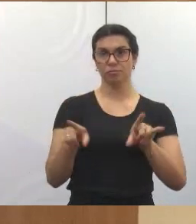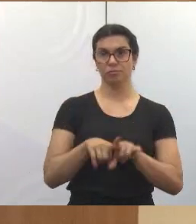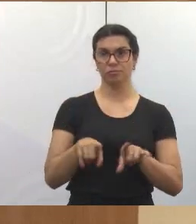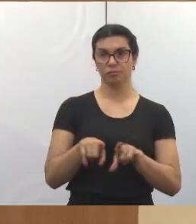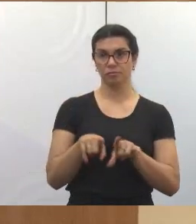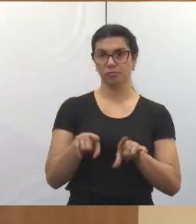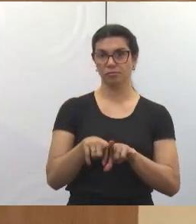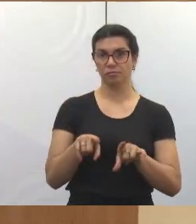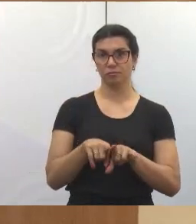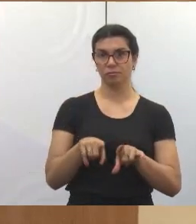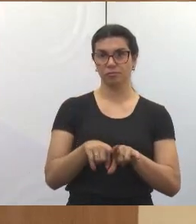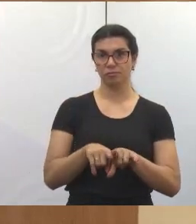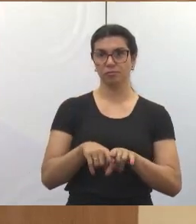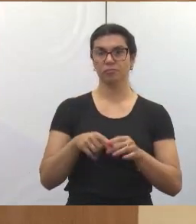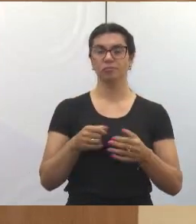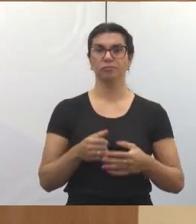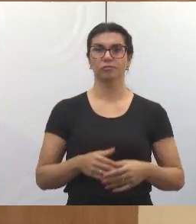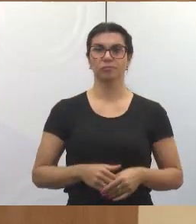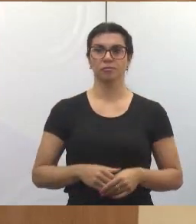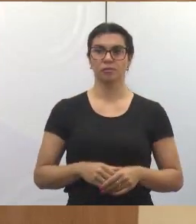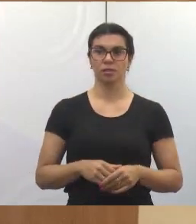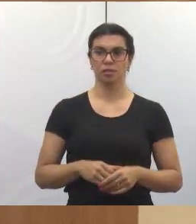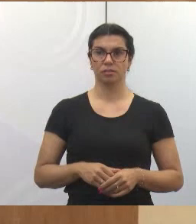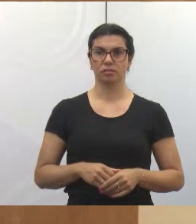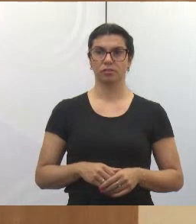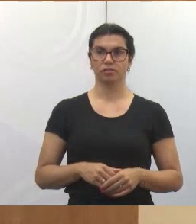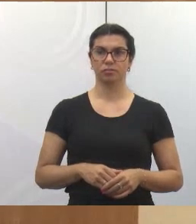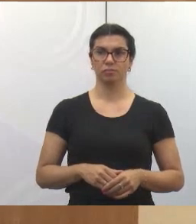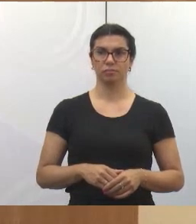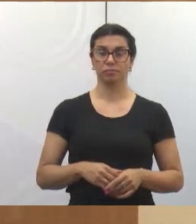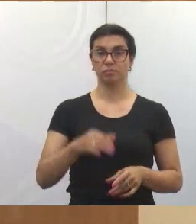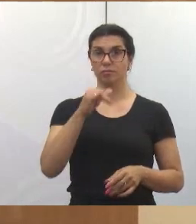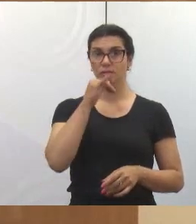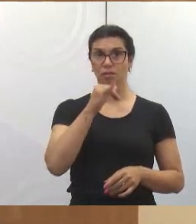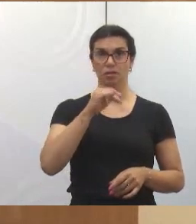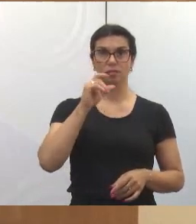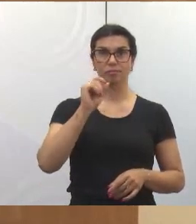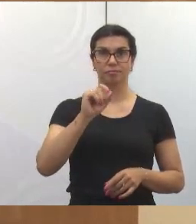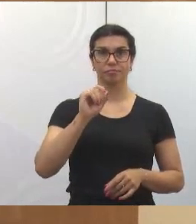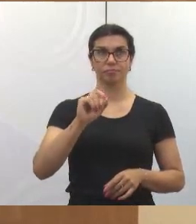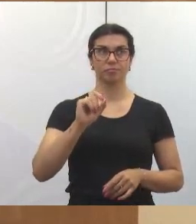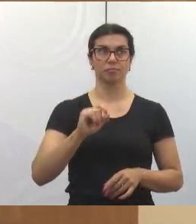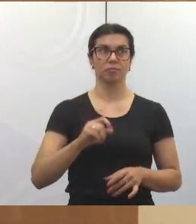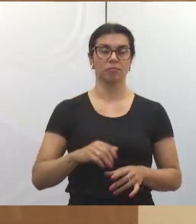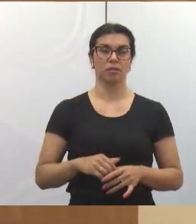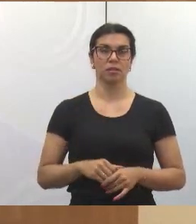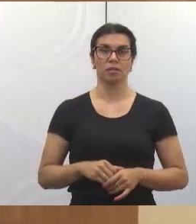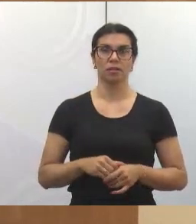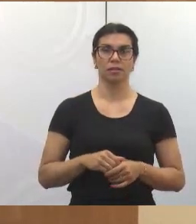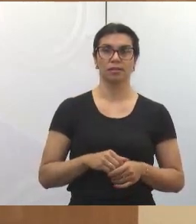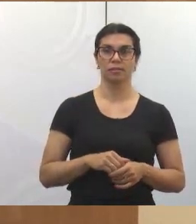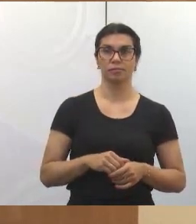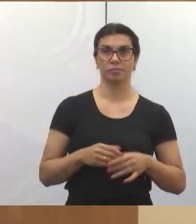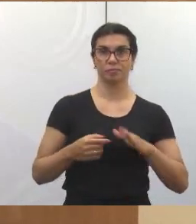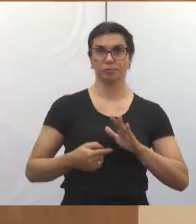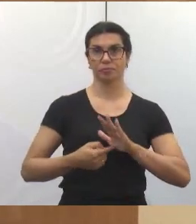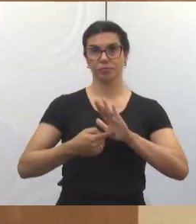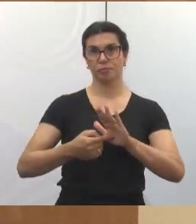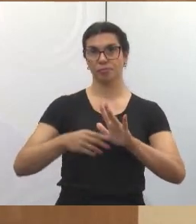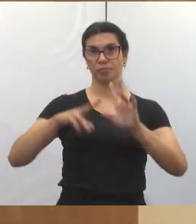a reprise da TV Câmara, dizer que quero trazer um assunto aqui